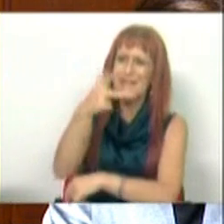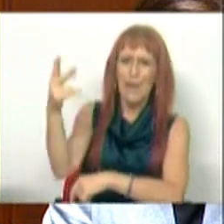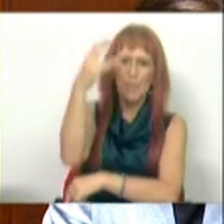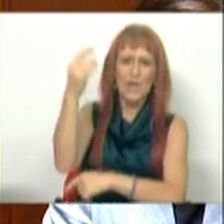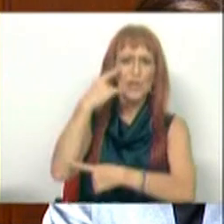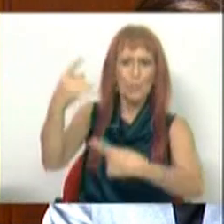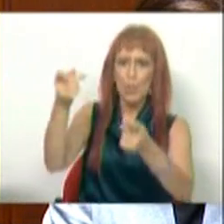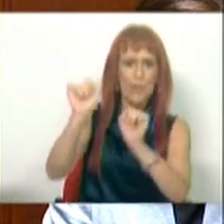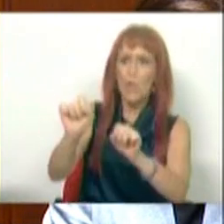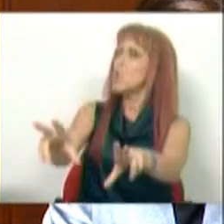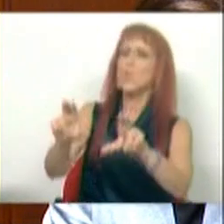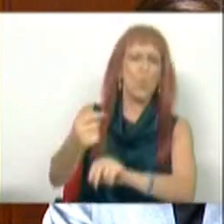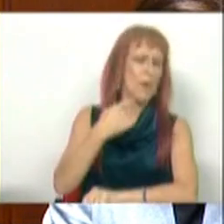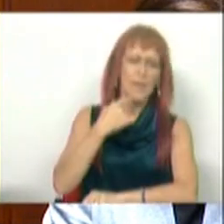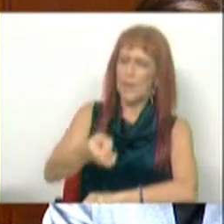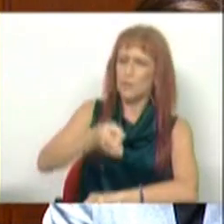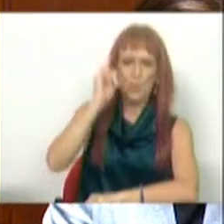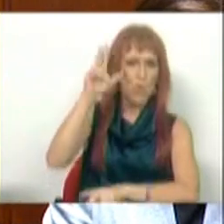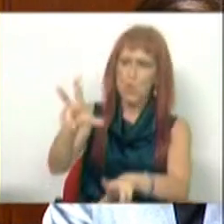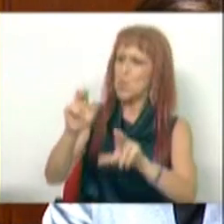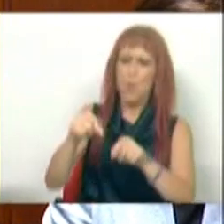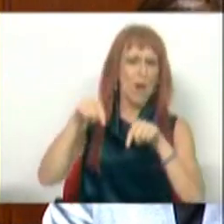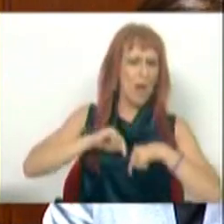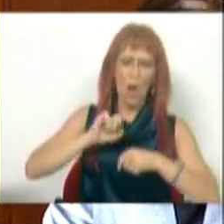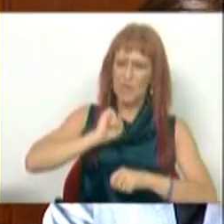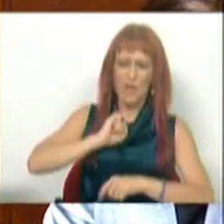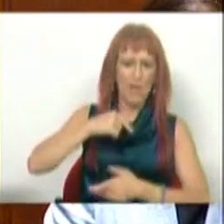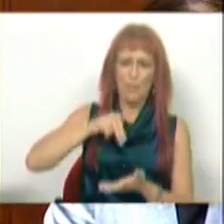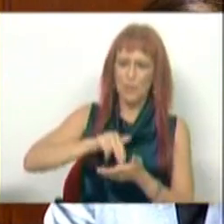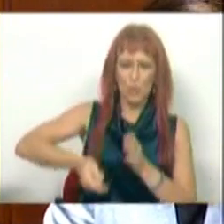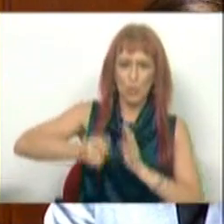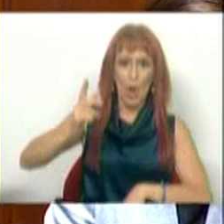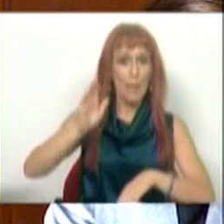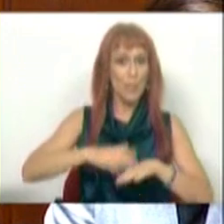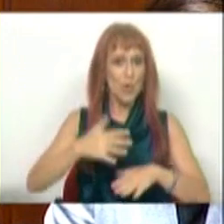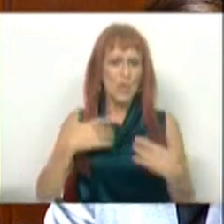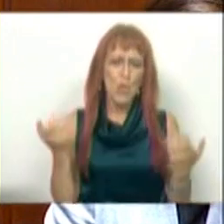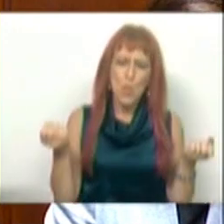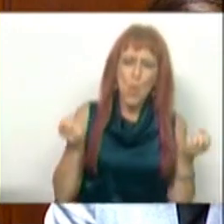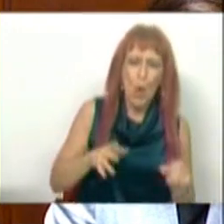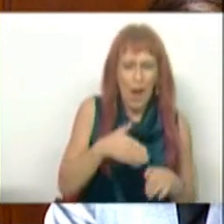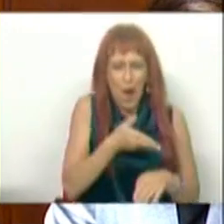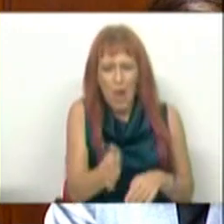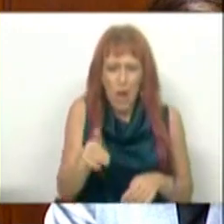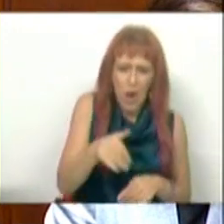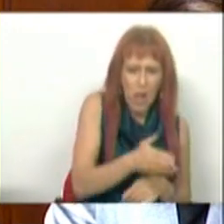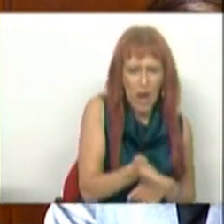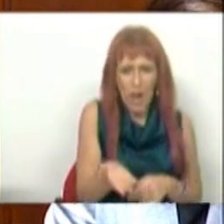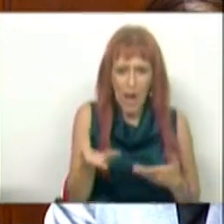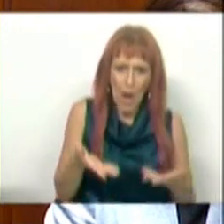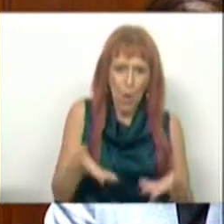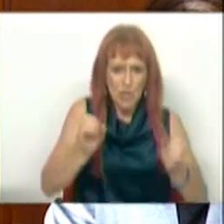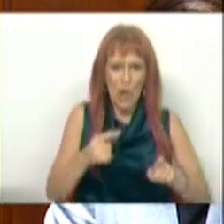pública. Nunca dissemos isso, nunca foi essa a nossa posição e é por isso que não há nenhum zig-zag hoje.